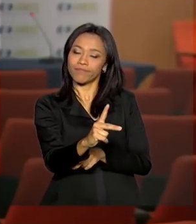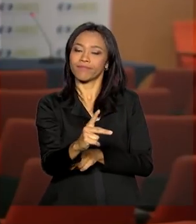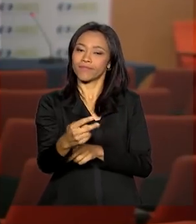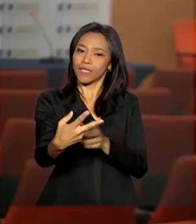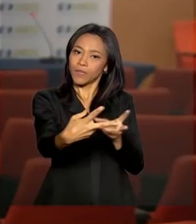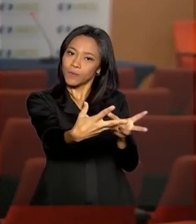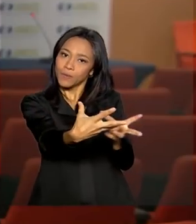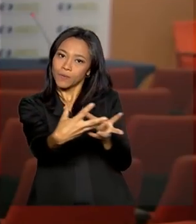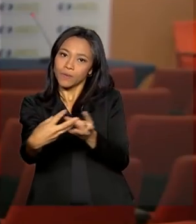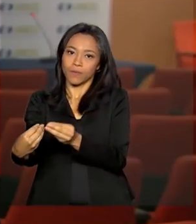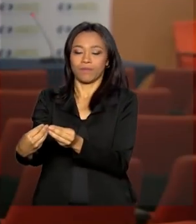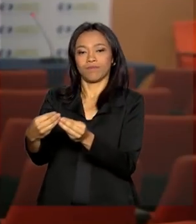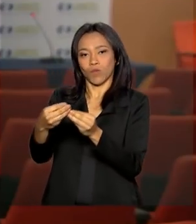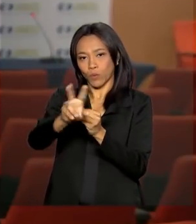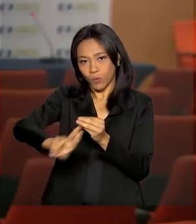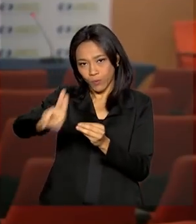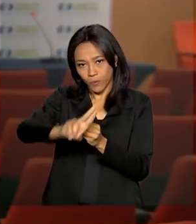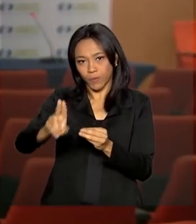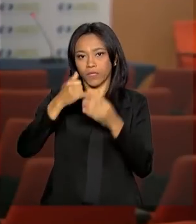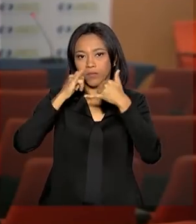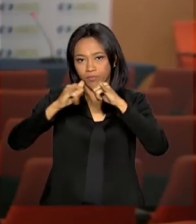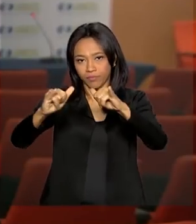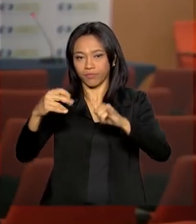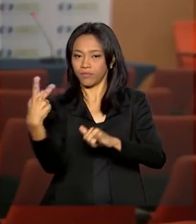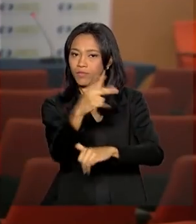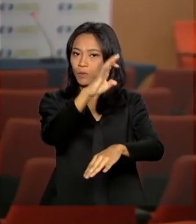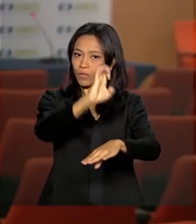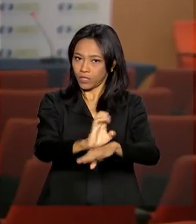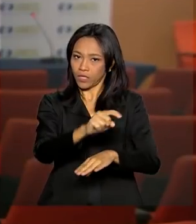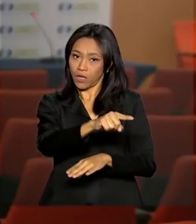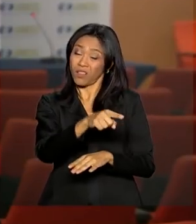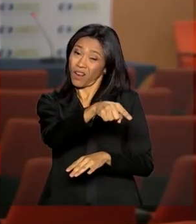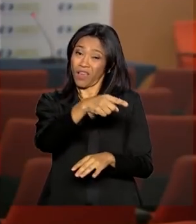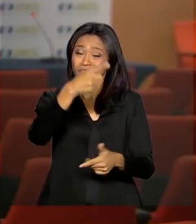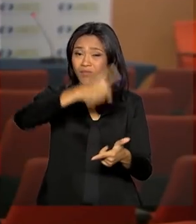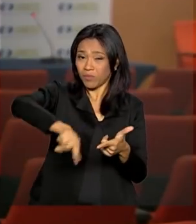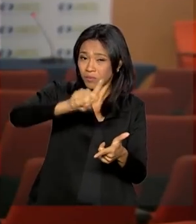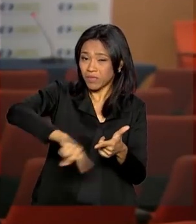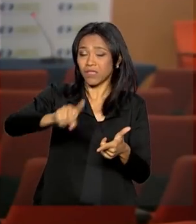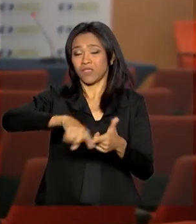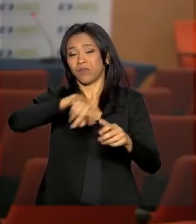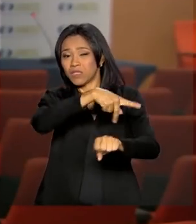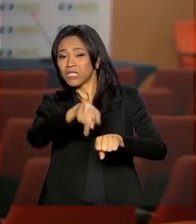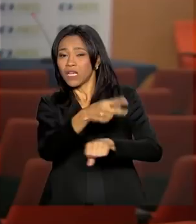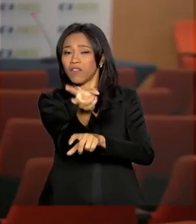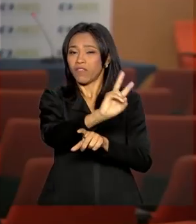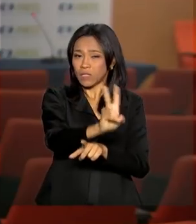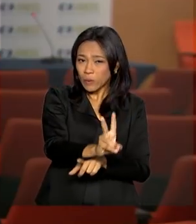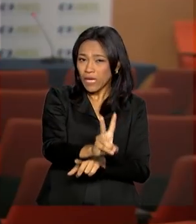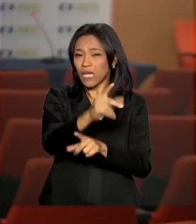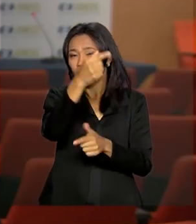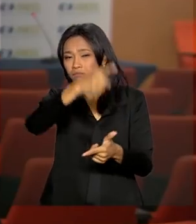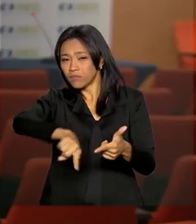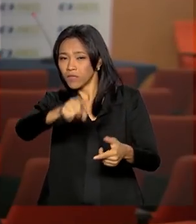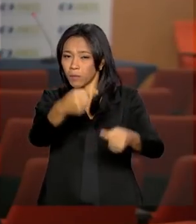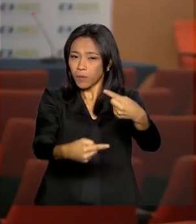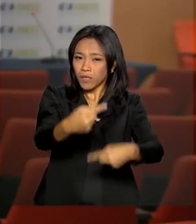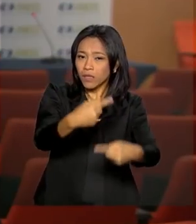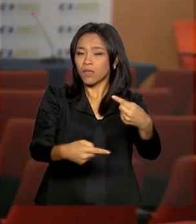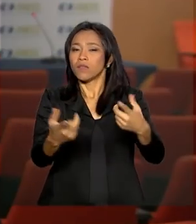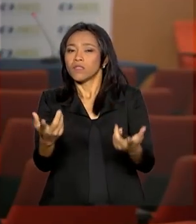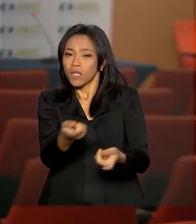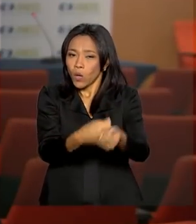Venezuela. Por se tratar de um país que atravessa muitas dificuldades, crise econômica e política, os